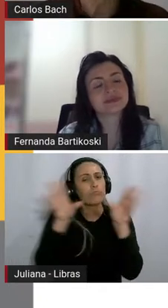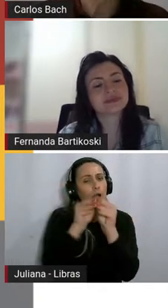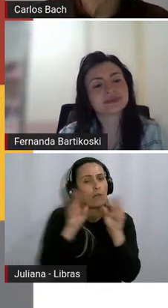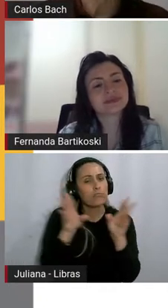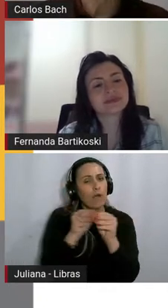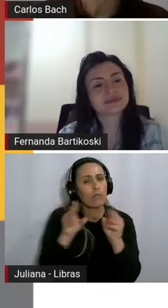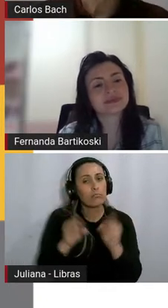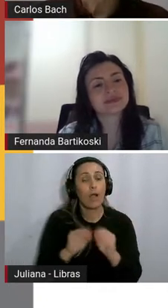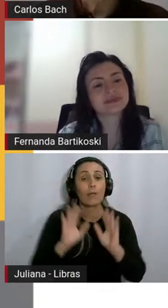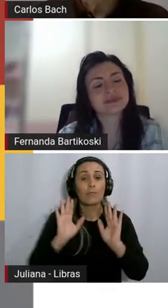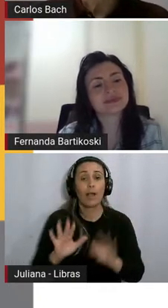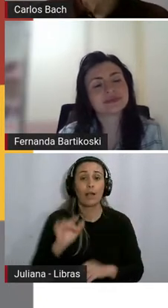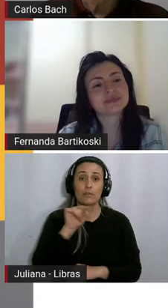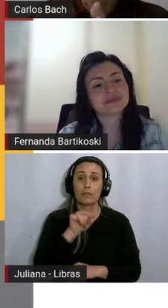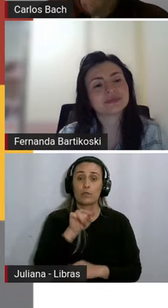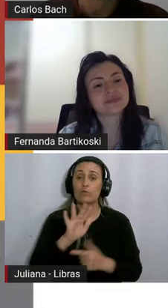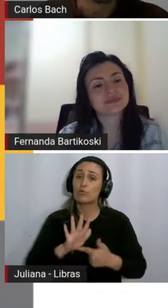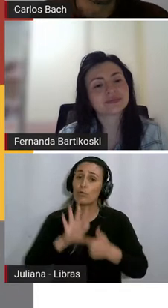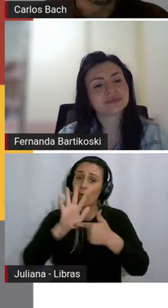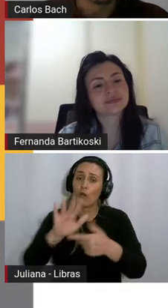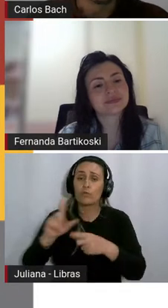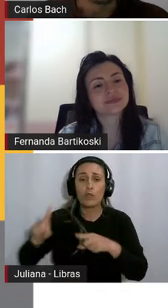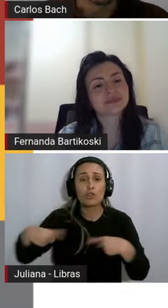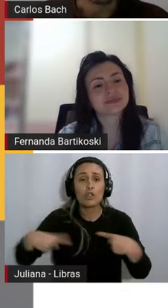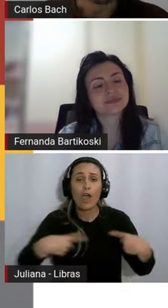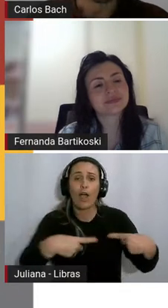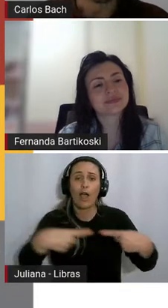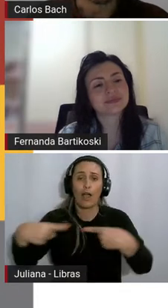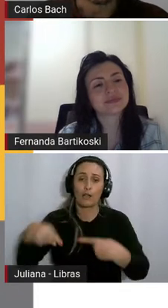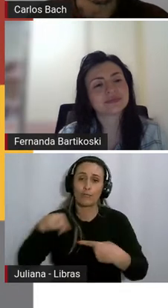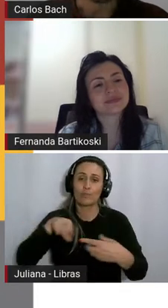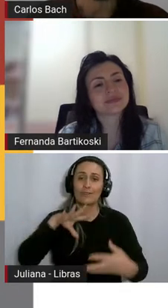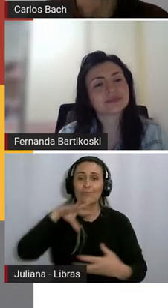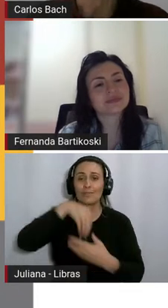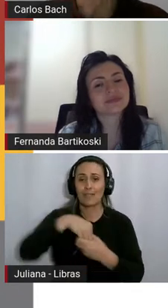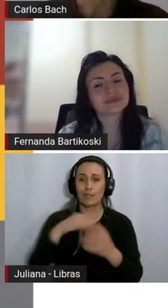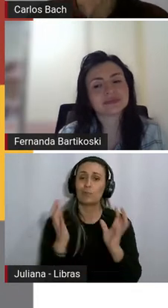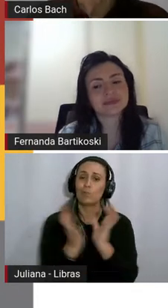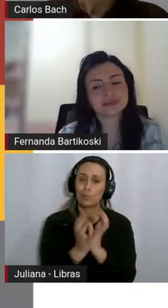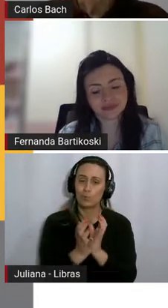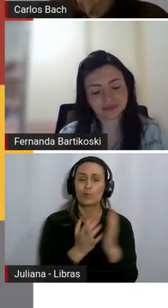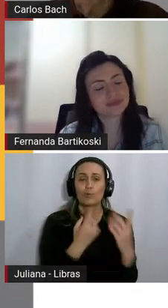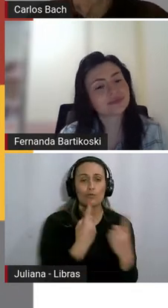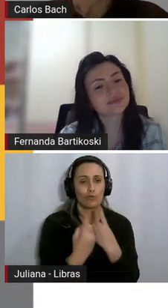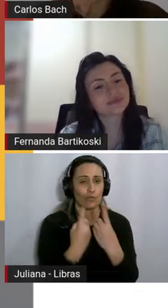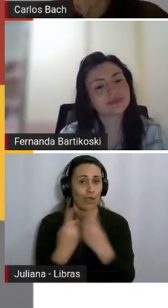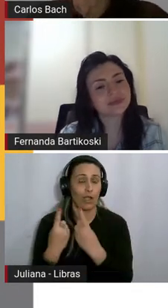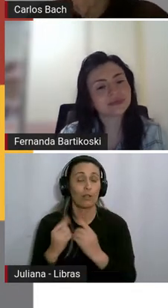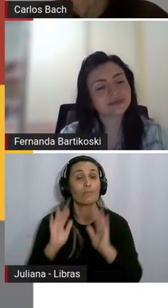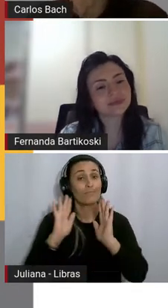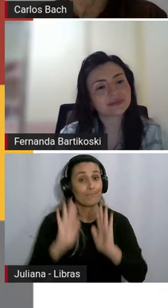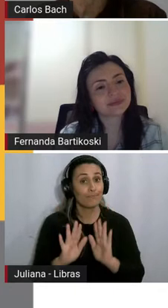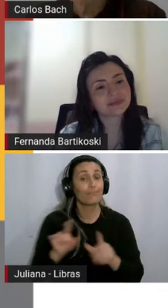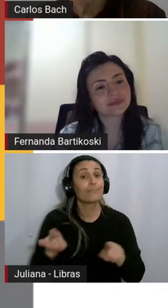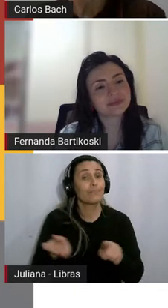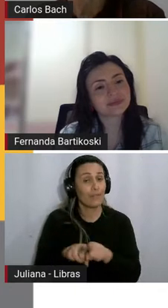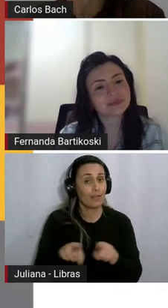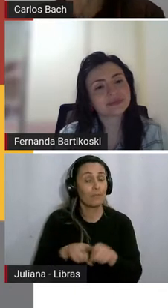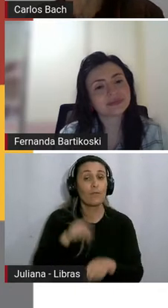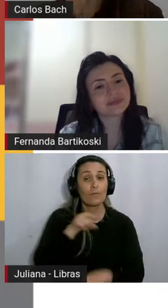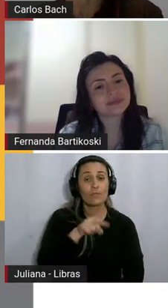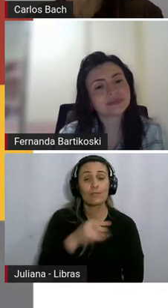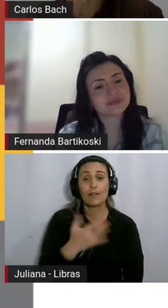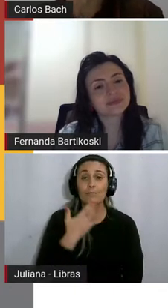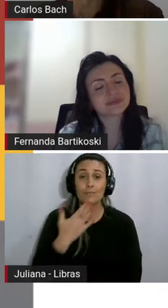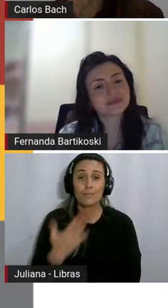sobre essas questões né em seguida e aí vem uma coisa bem importante peça que os estudantes os